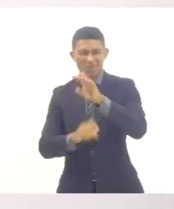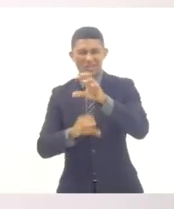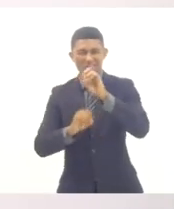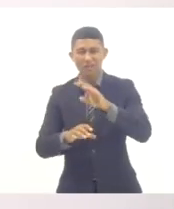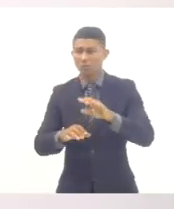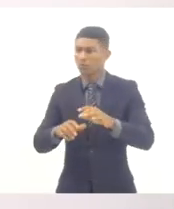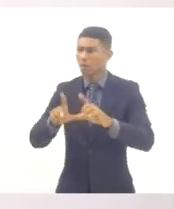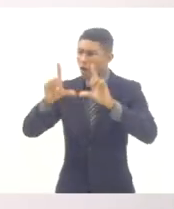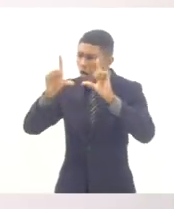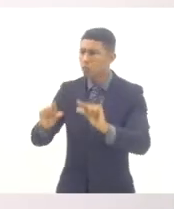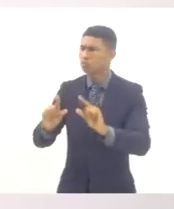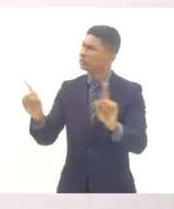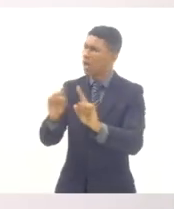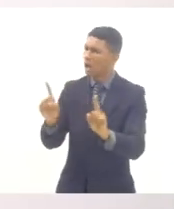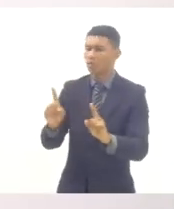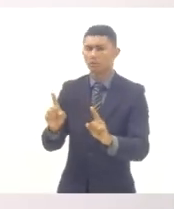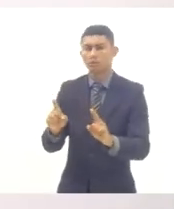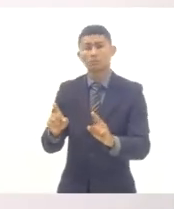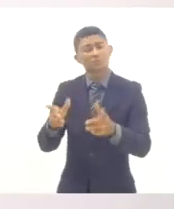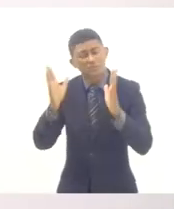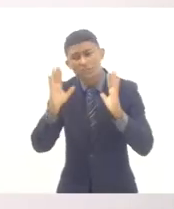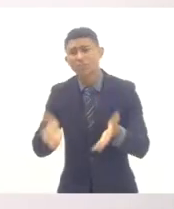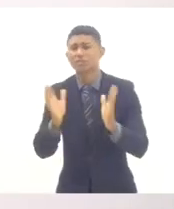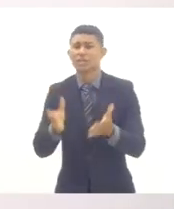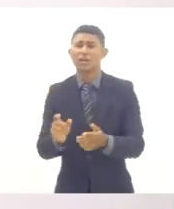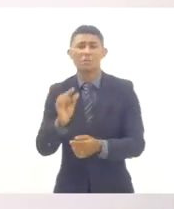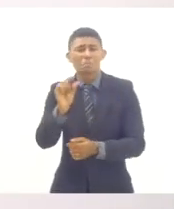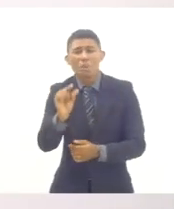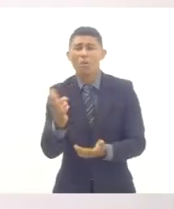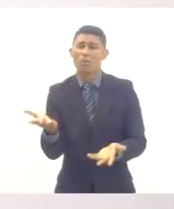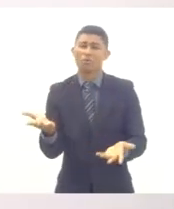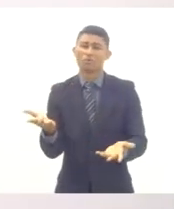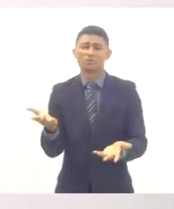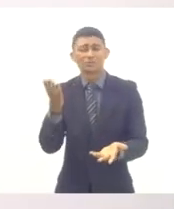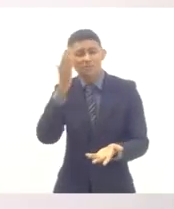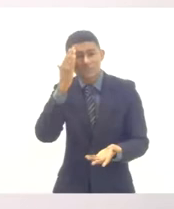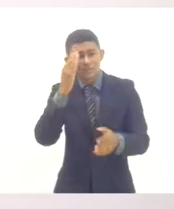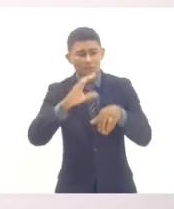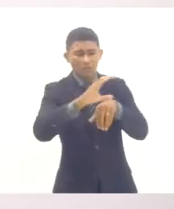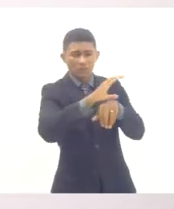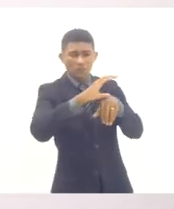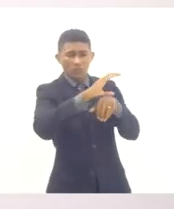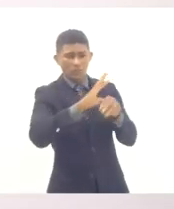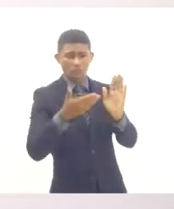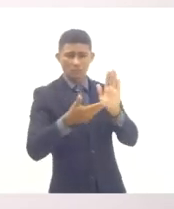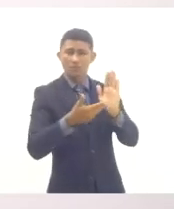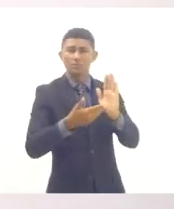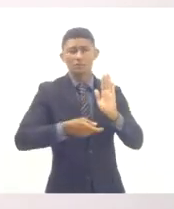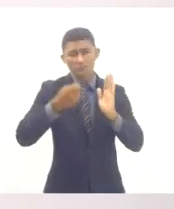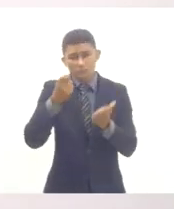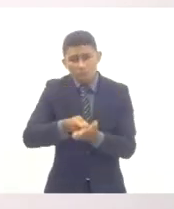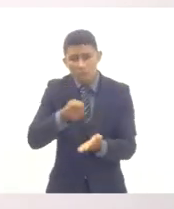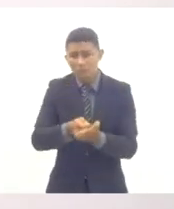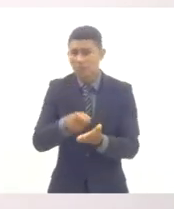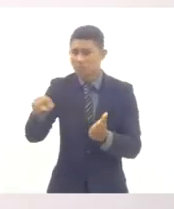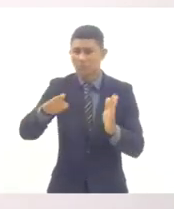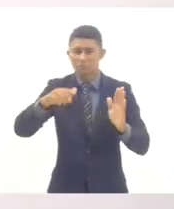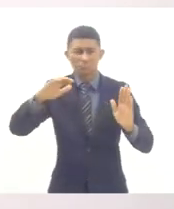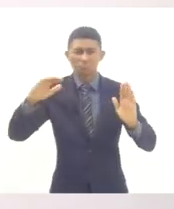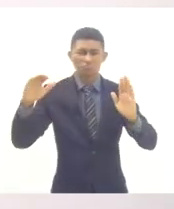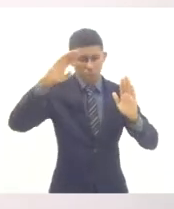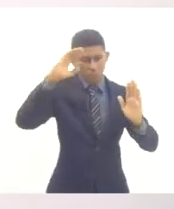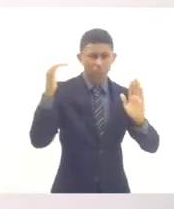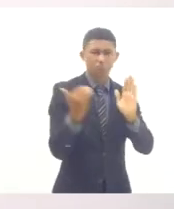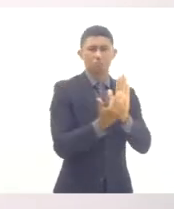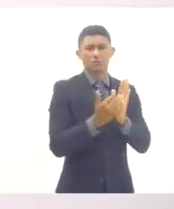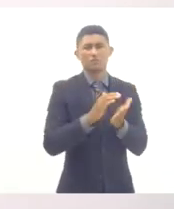atende ao atendimento do custo aluno-qualidade que está na Constituição Federal e no Plano Nacional de Educação. E